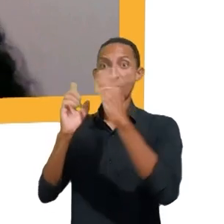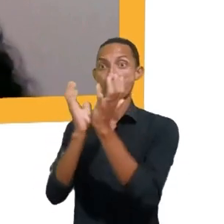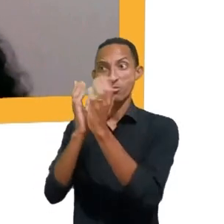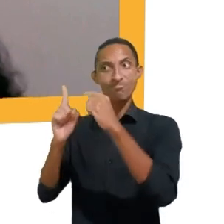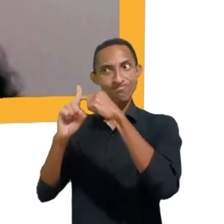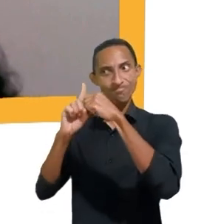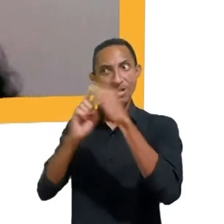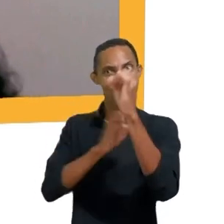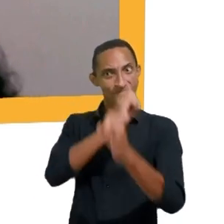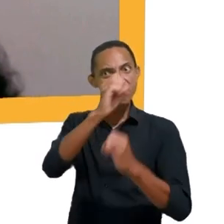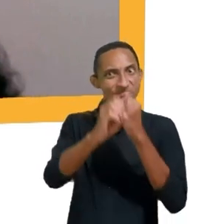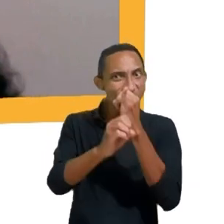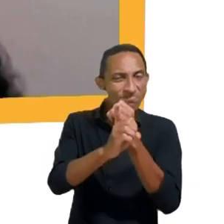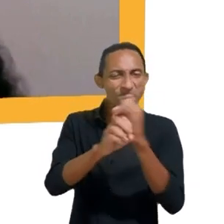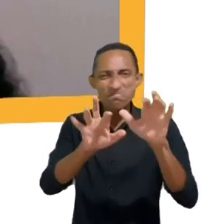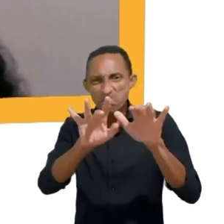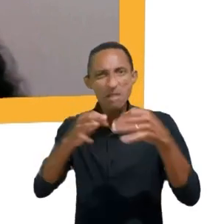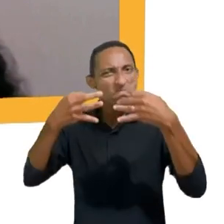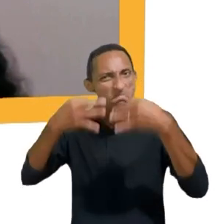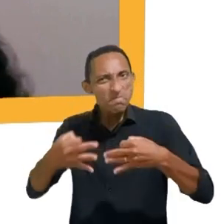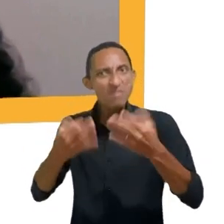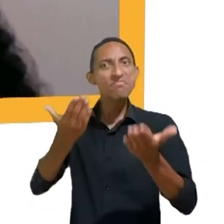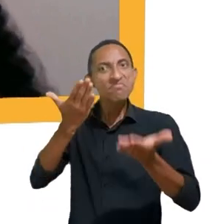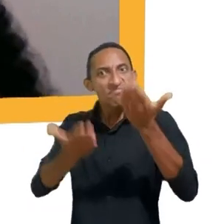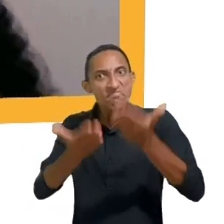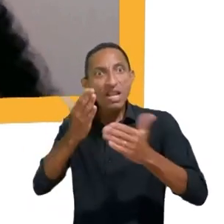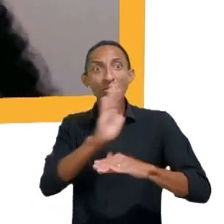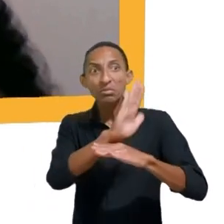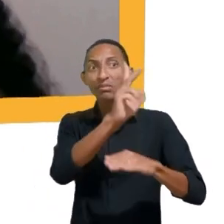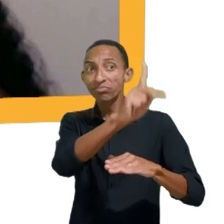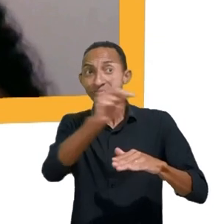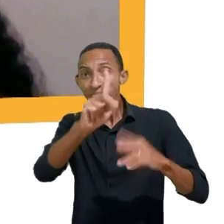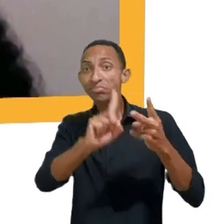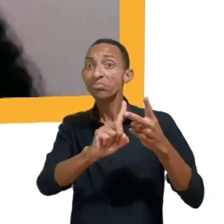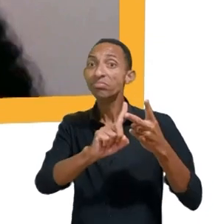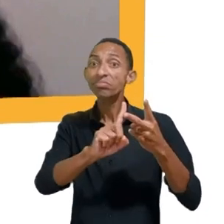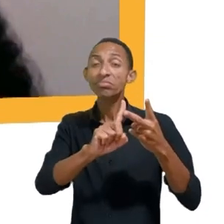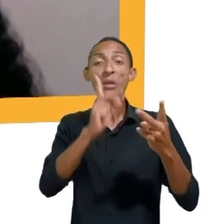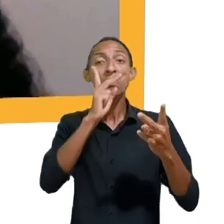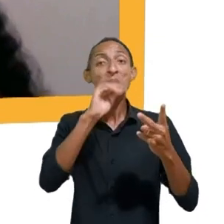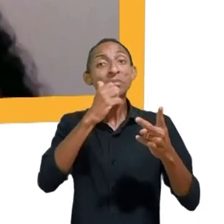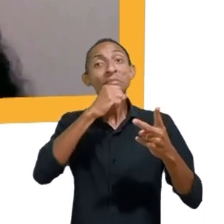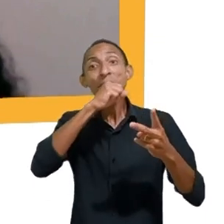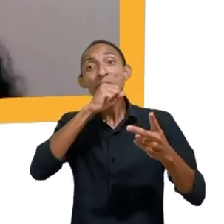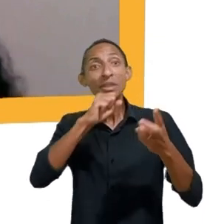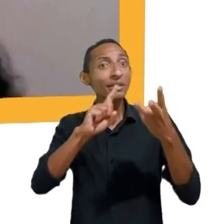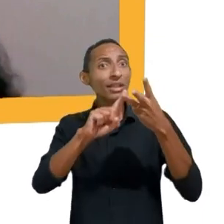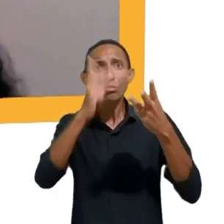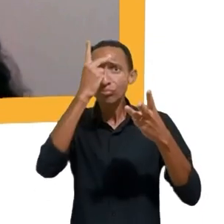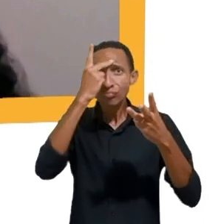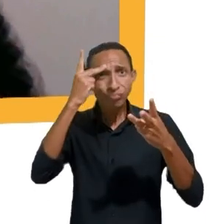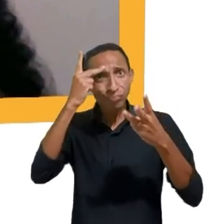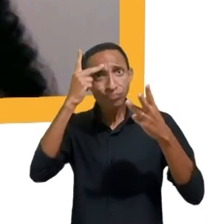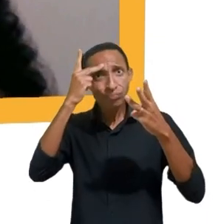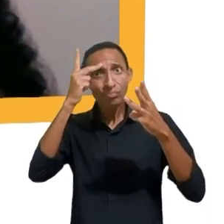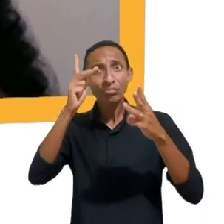professores pais a população no geral para poder conscientizar as pessoas para elas entenderem como que às vezes